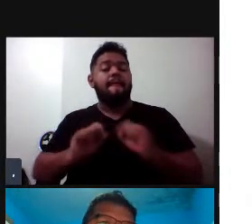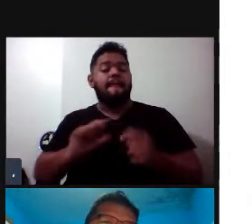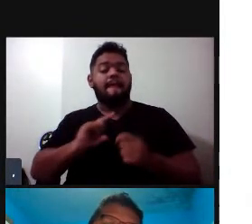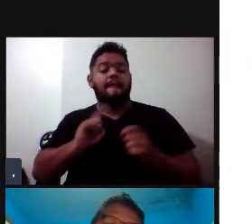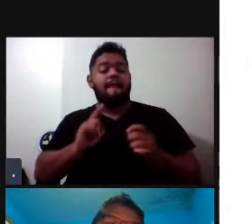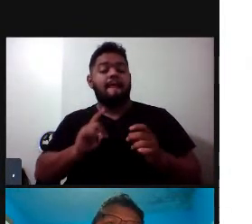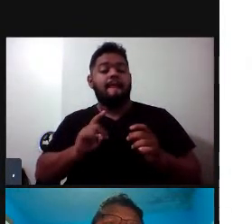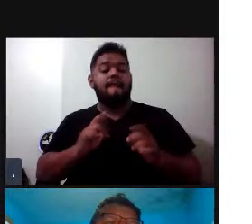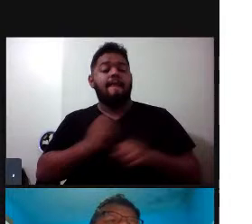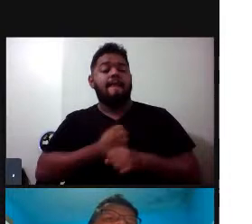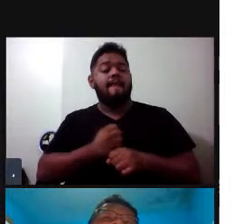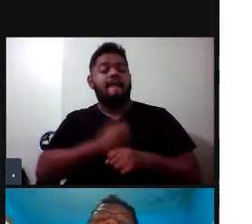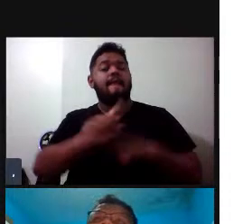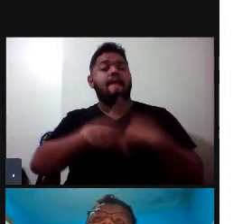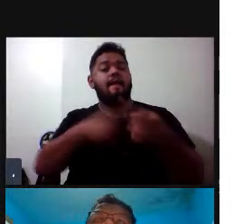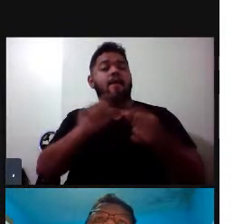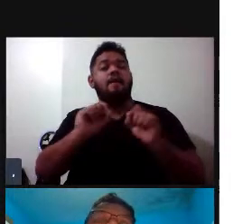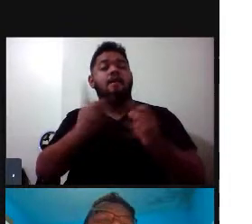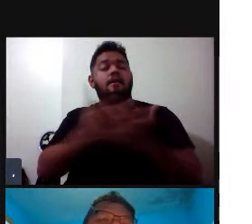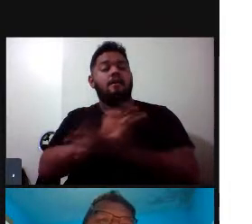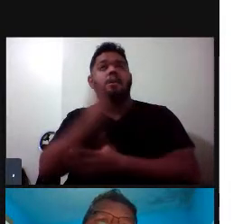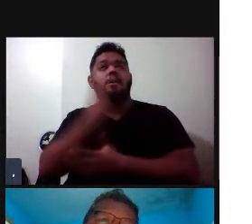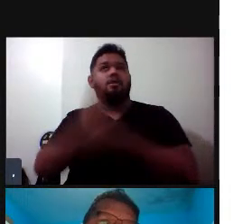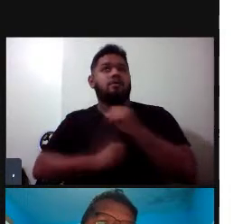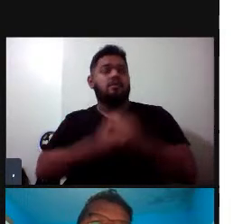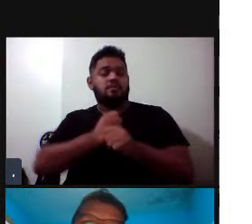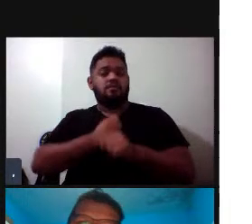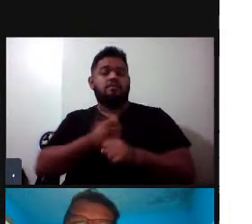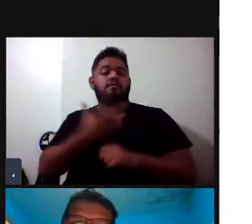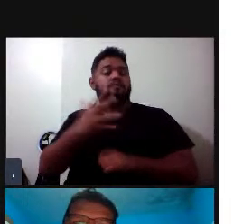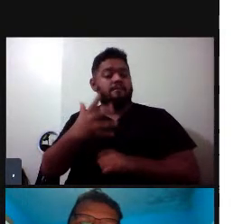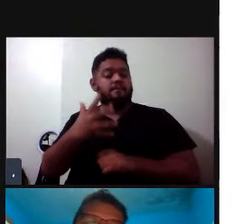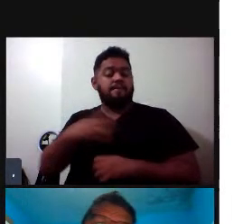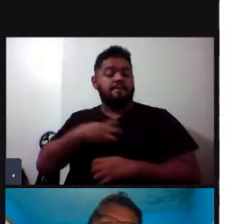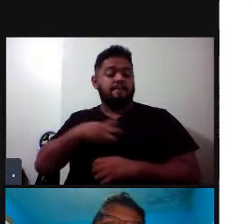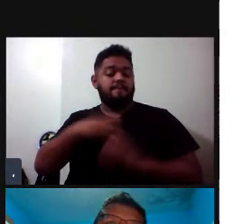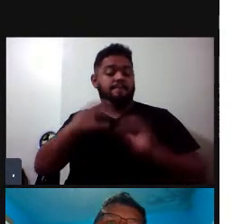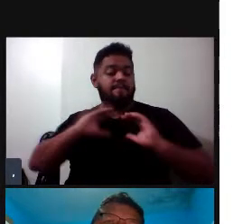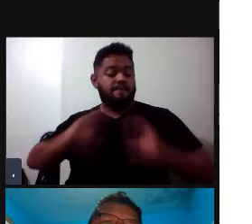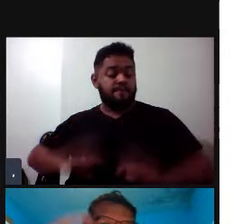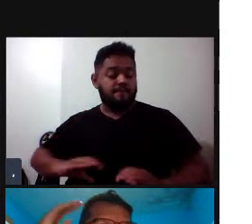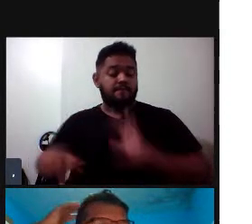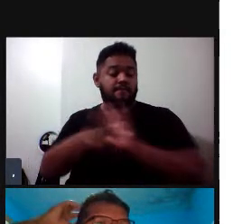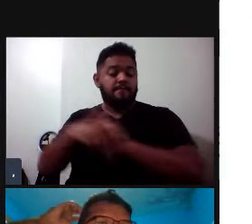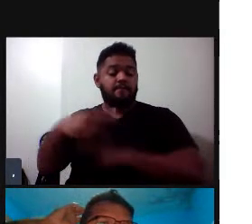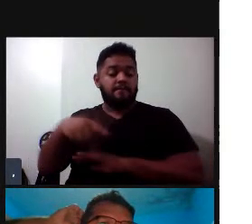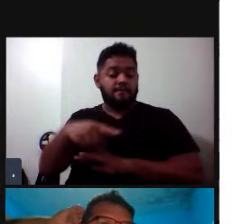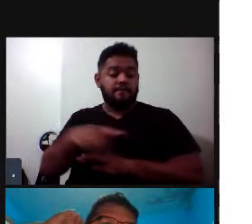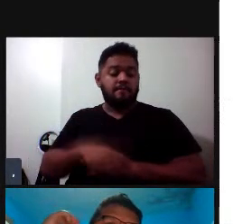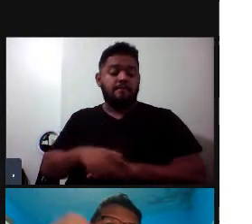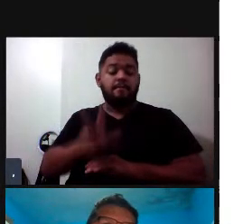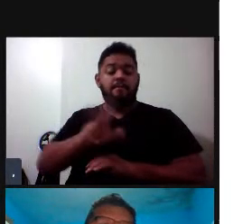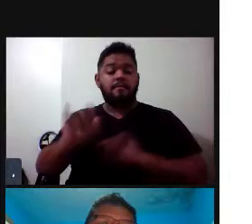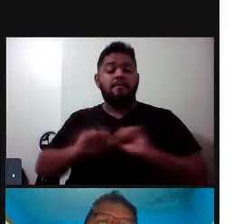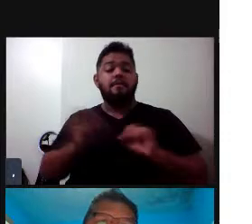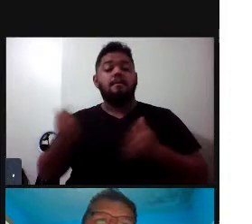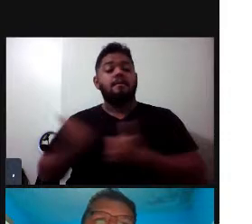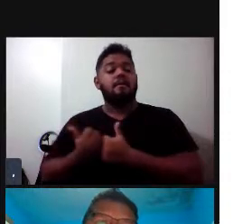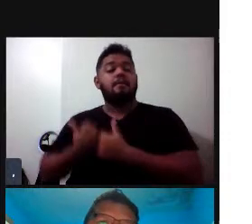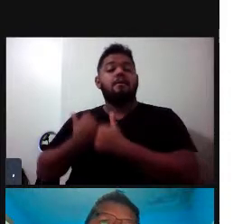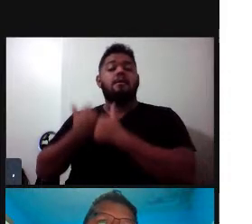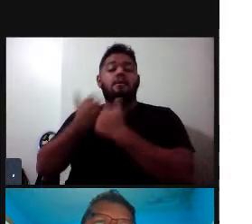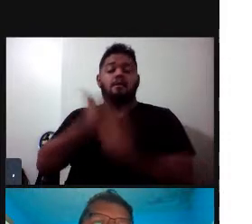poucos anos, se não me engano são dois anos, o comportamento vocal dessas baleias é completamente substituído,